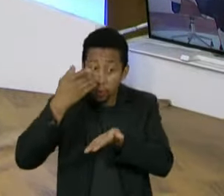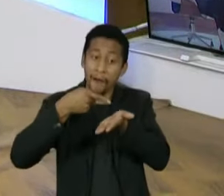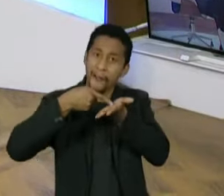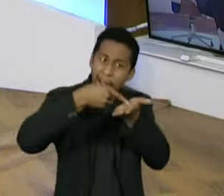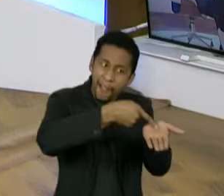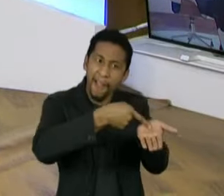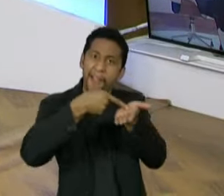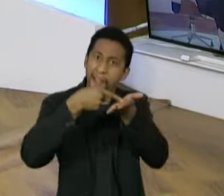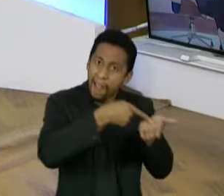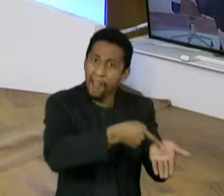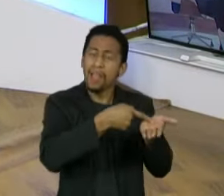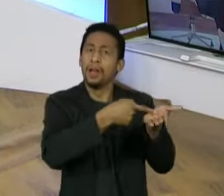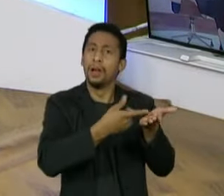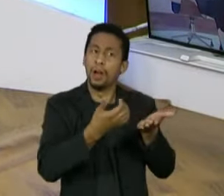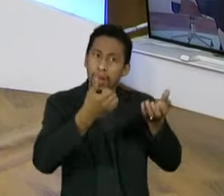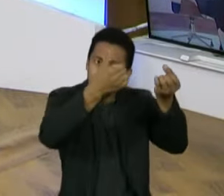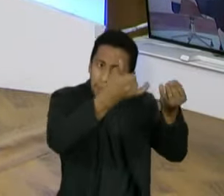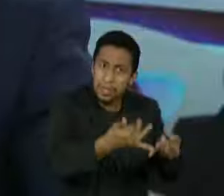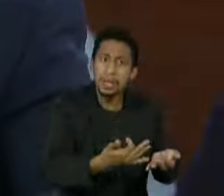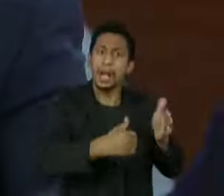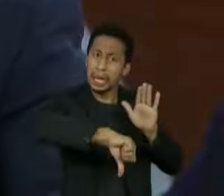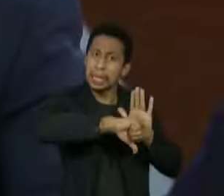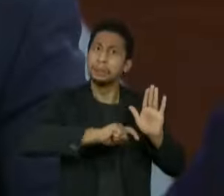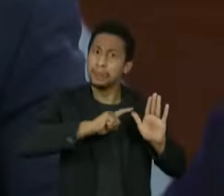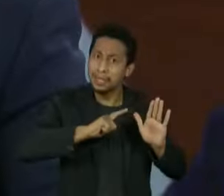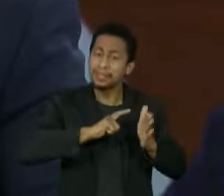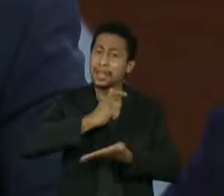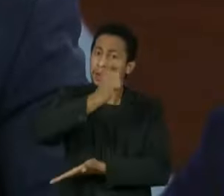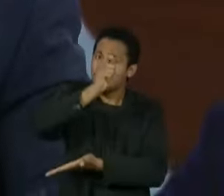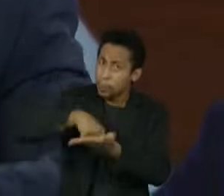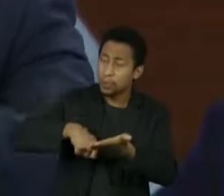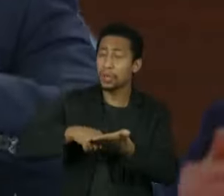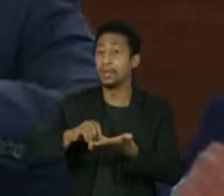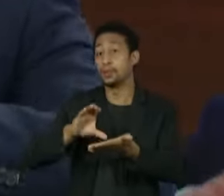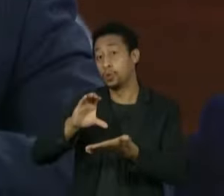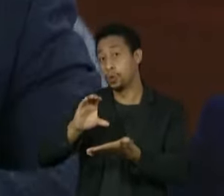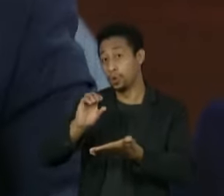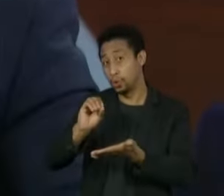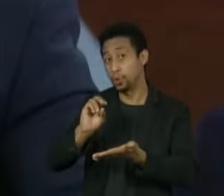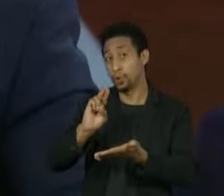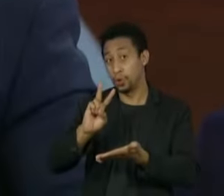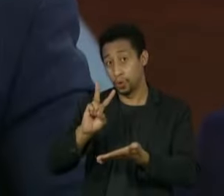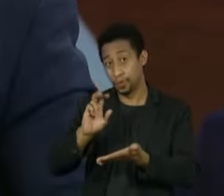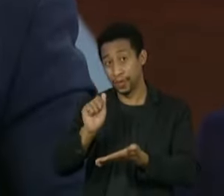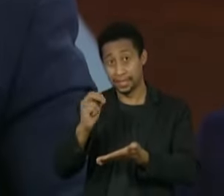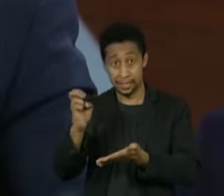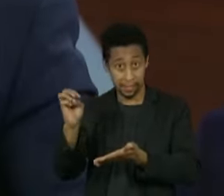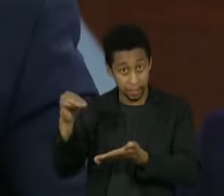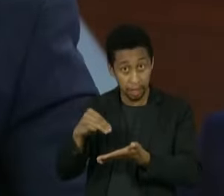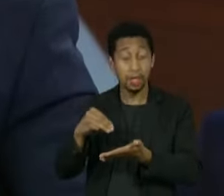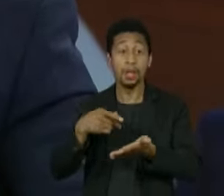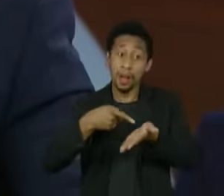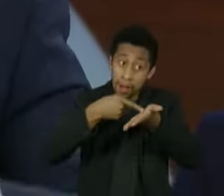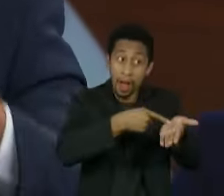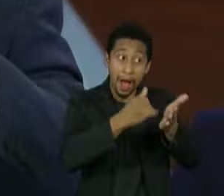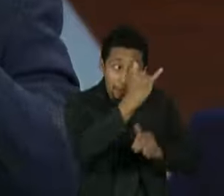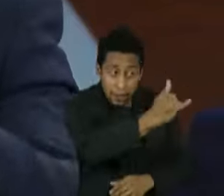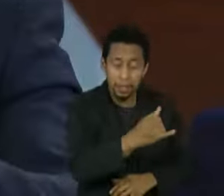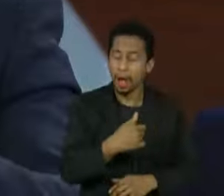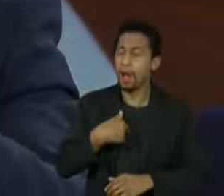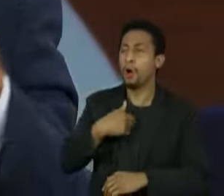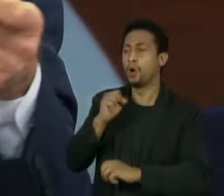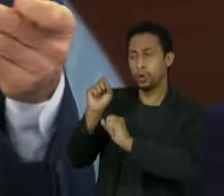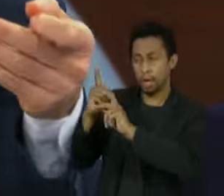irregularidades criminosas no contrato da Covaxin, ele diz que vai acionar a Polícia Federal, não faz, então ele